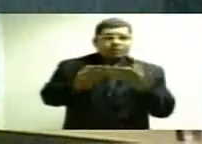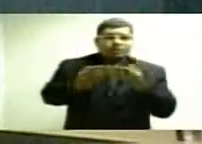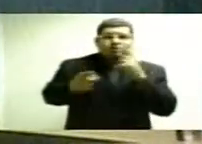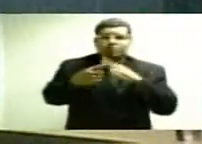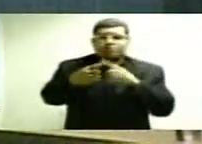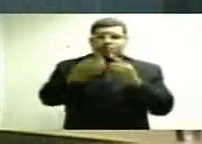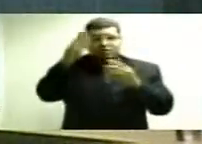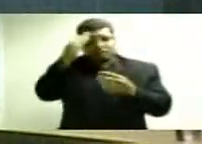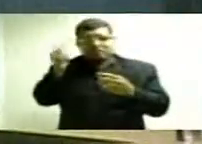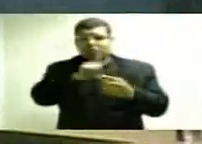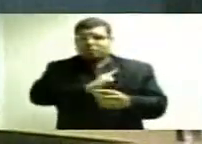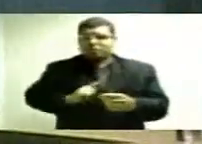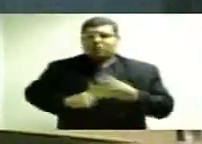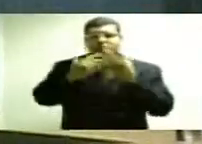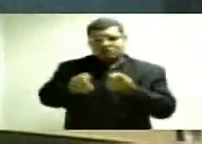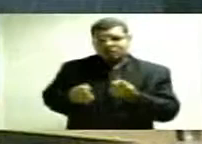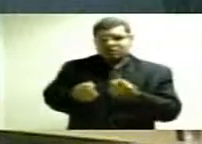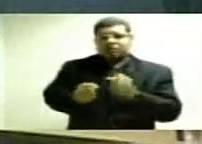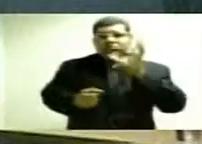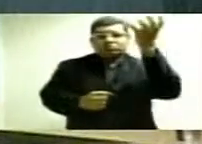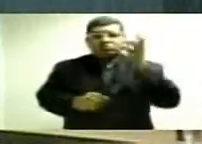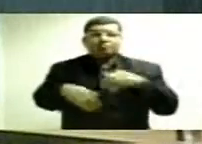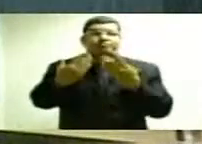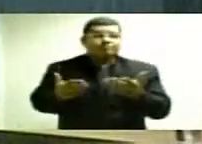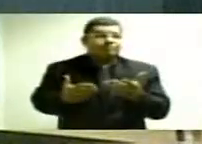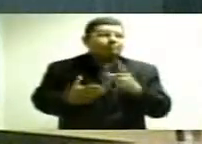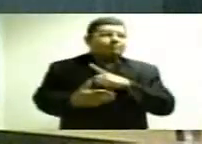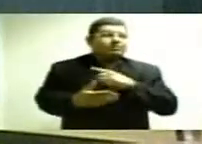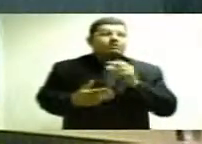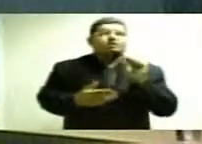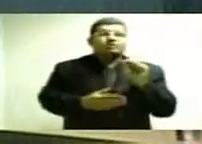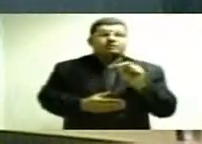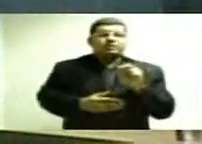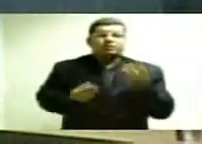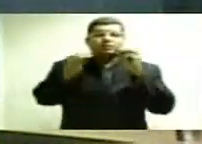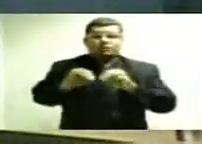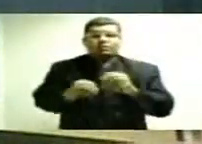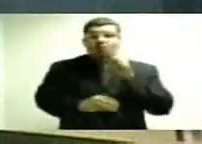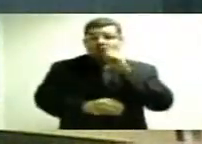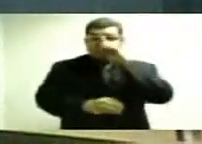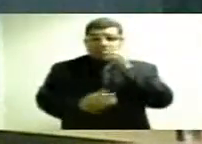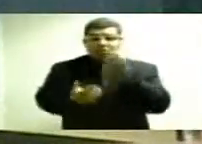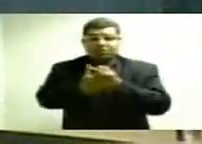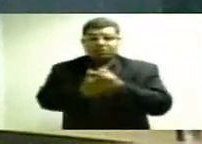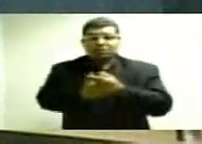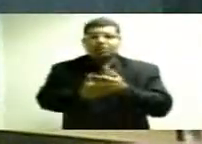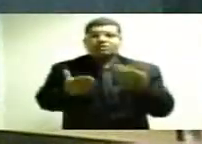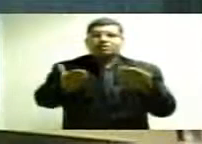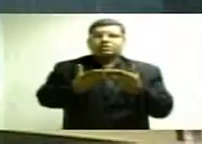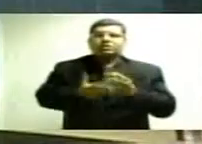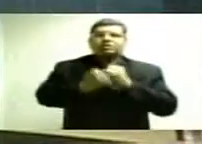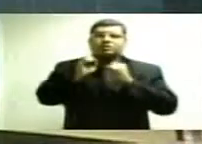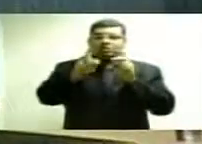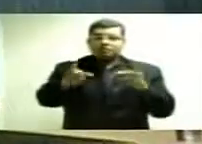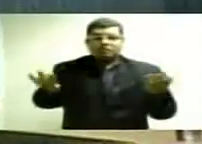porque eu sei que o governo não permitirá que isso aconteça, que seria colocar em risco o pagamento de pensões e de